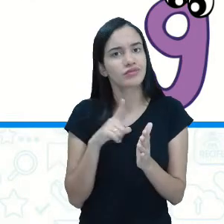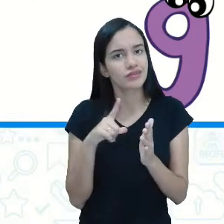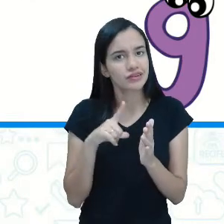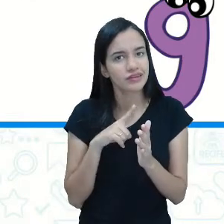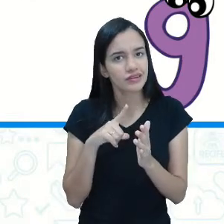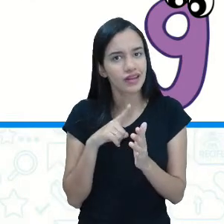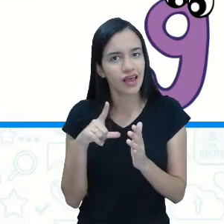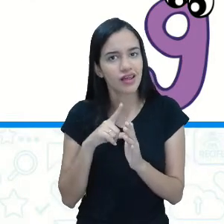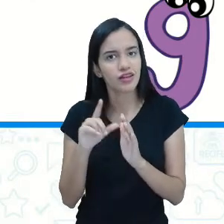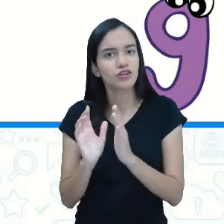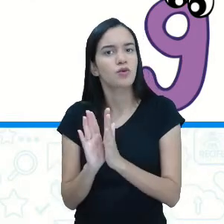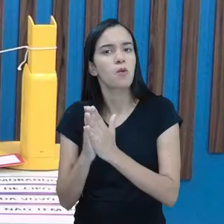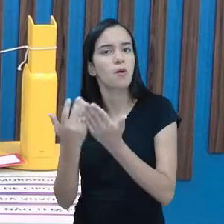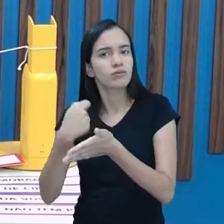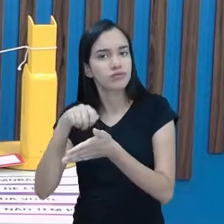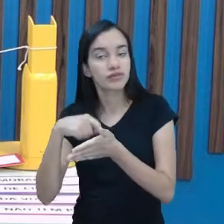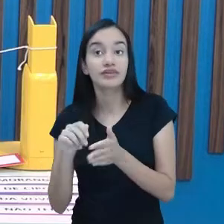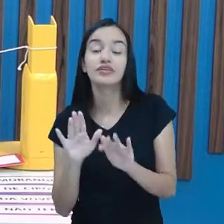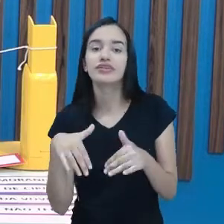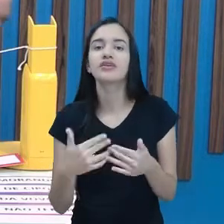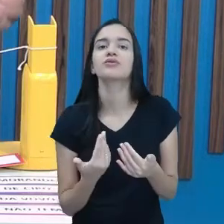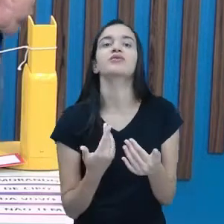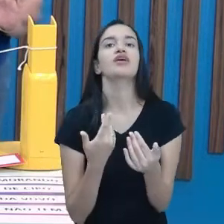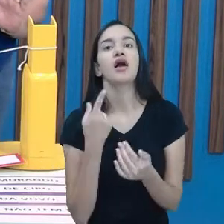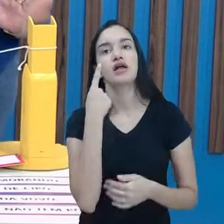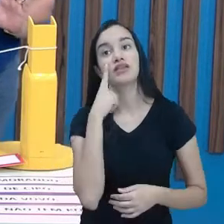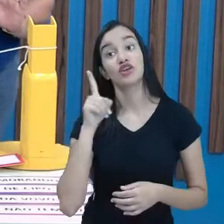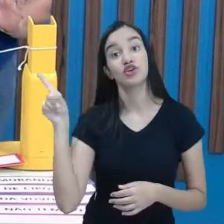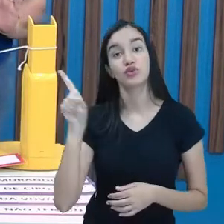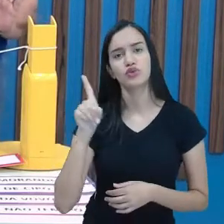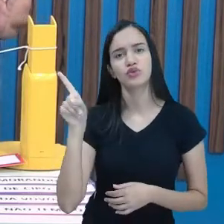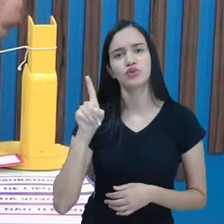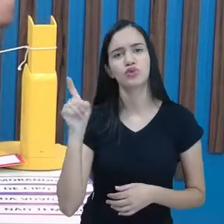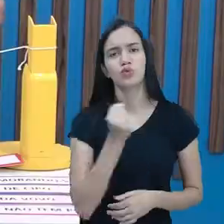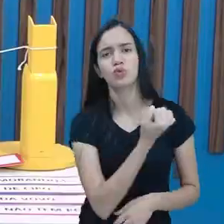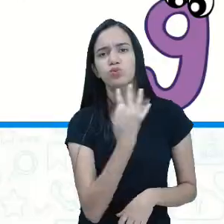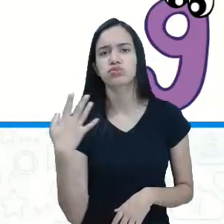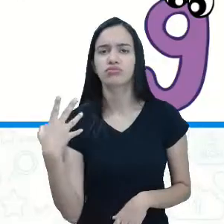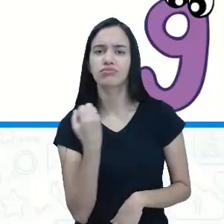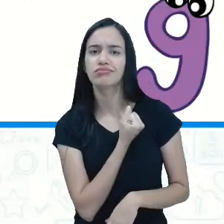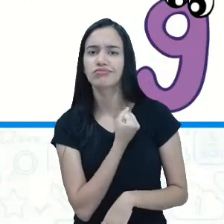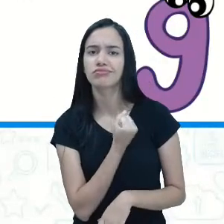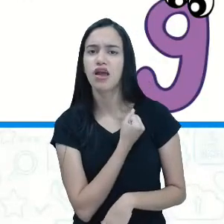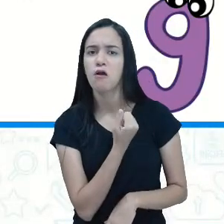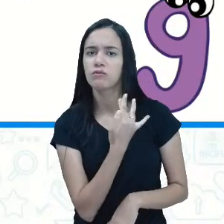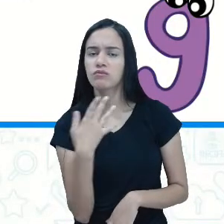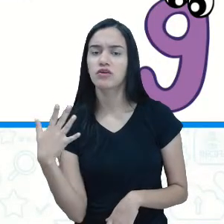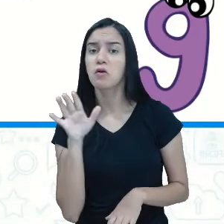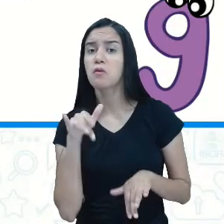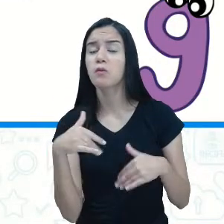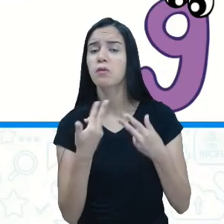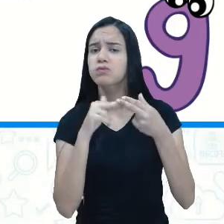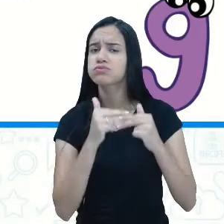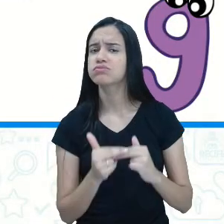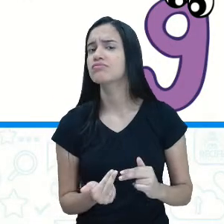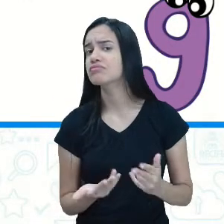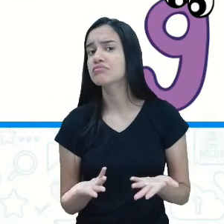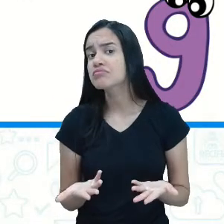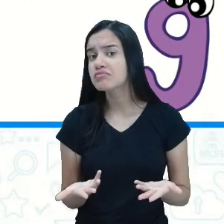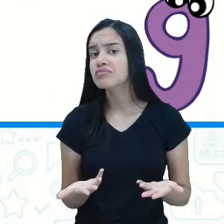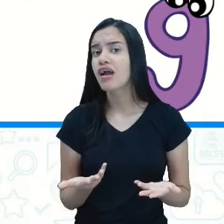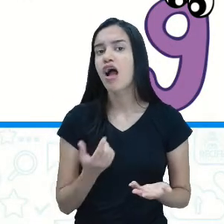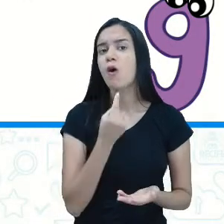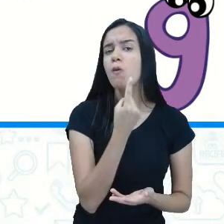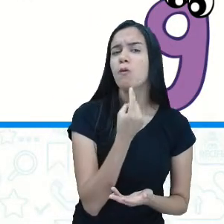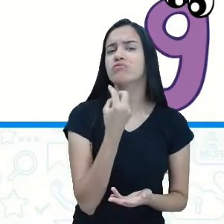Hum! Então, vamos ler comigo. Tem aí uns números, não tem, professora Josi? Tem, vários números. Qual será essa parlenda? Tem